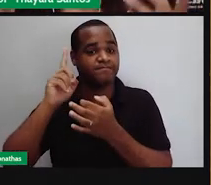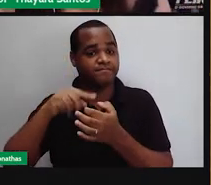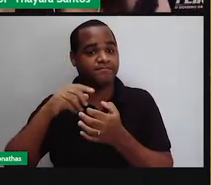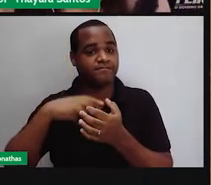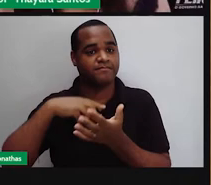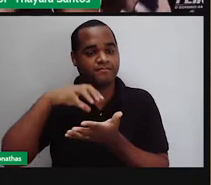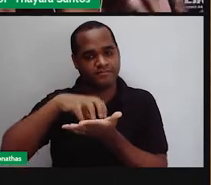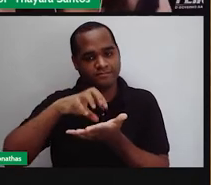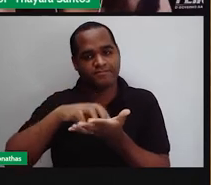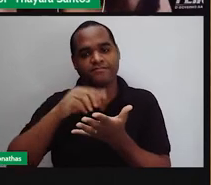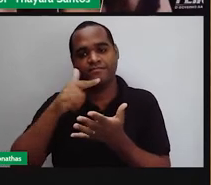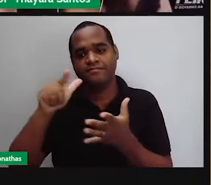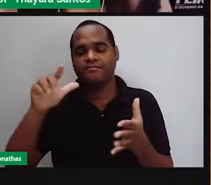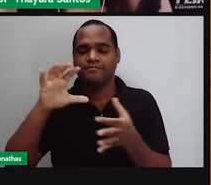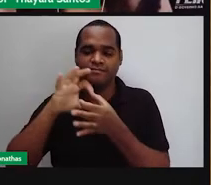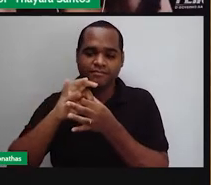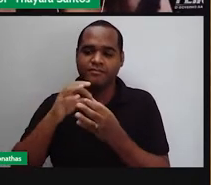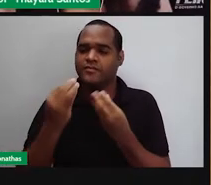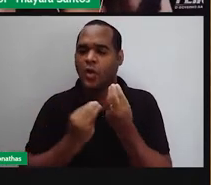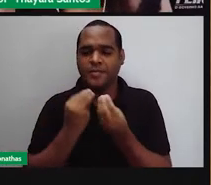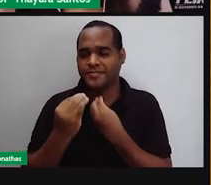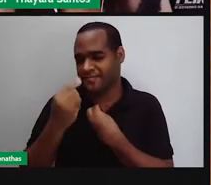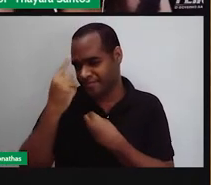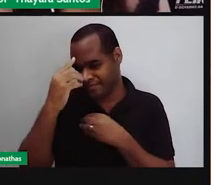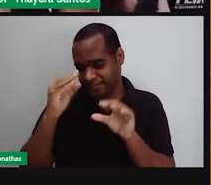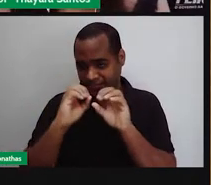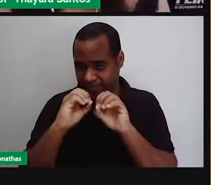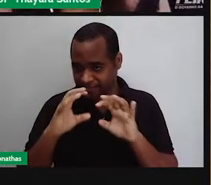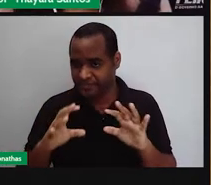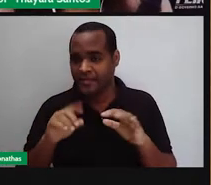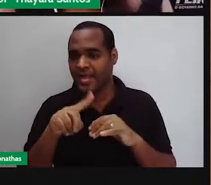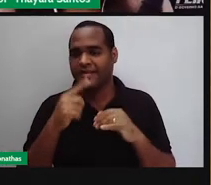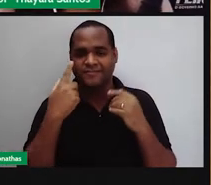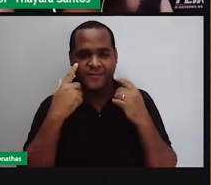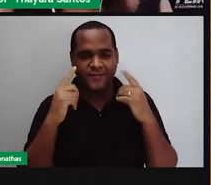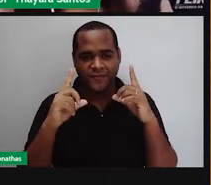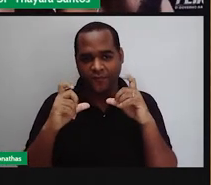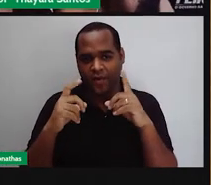central. E é o sistema nervoso central que vai interpretar essa imagem.